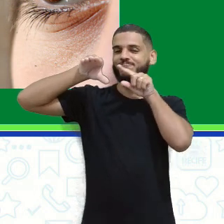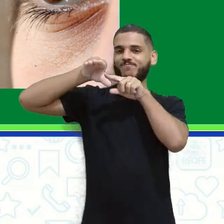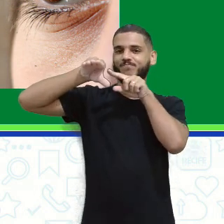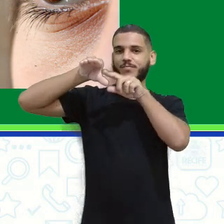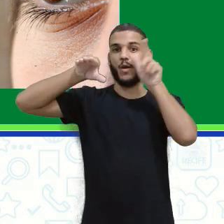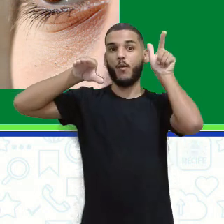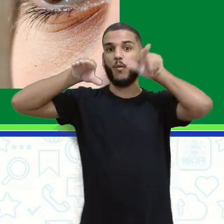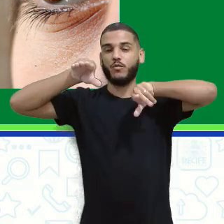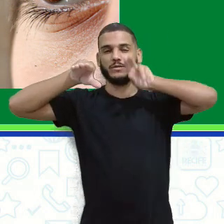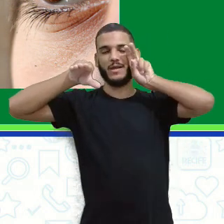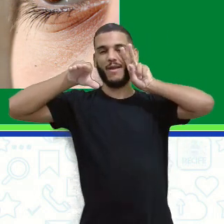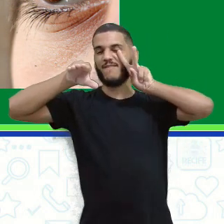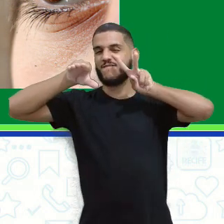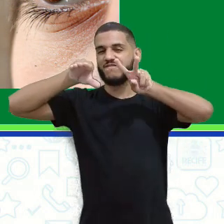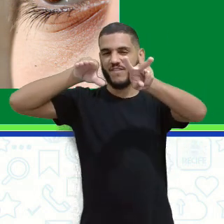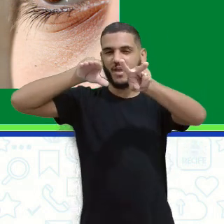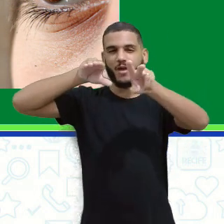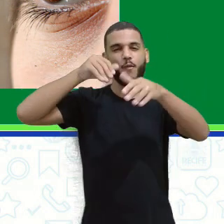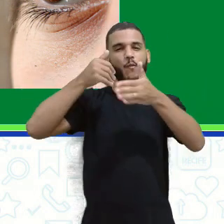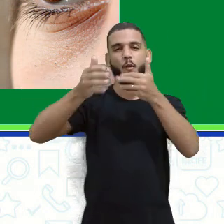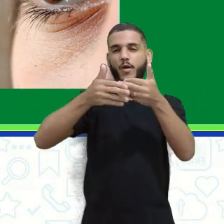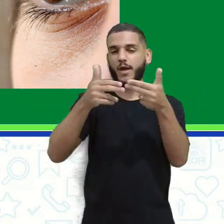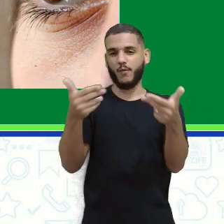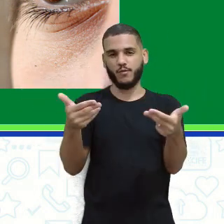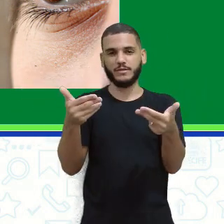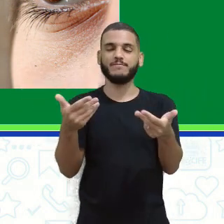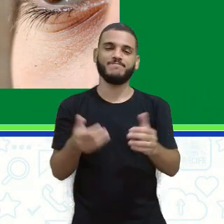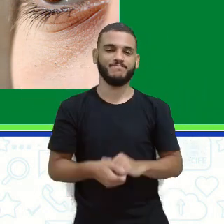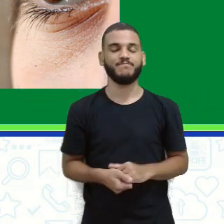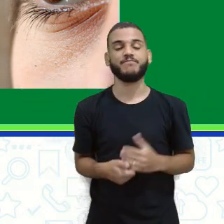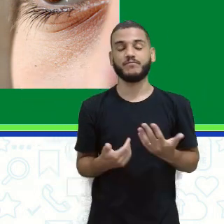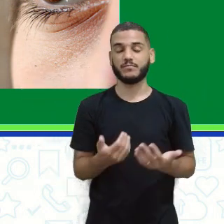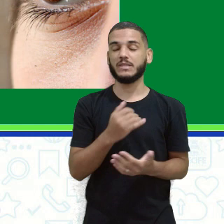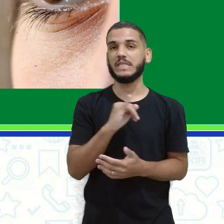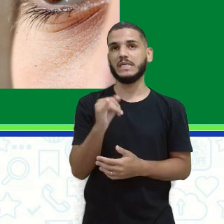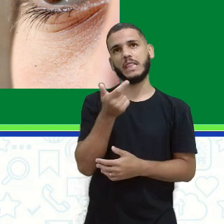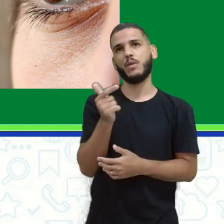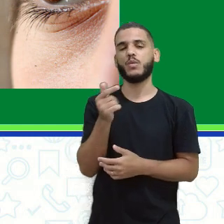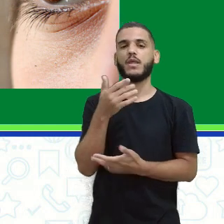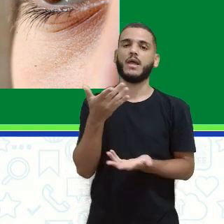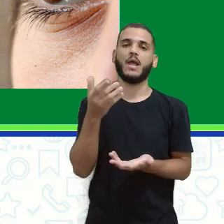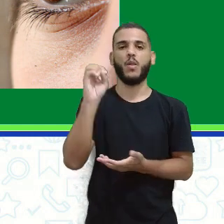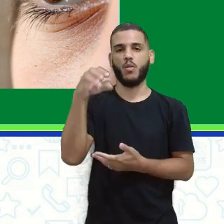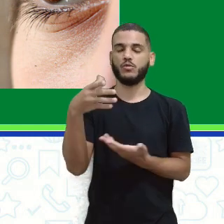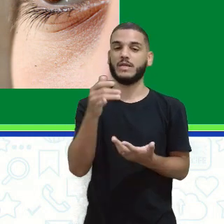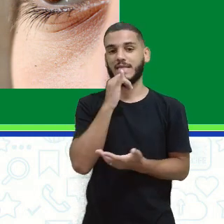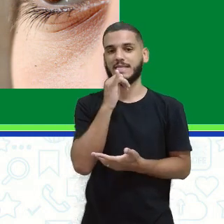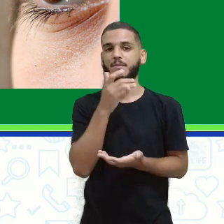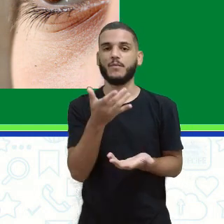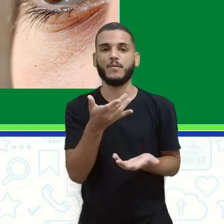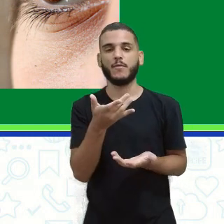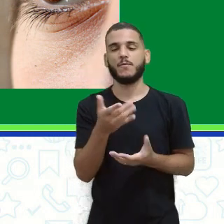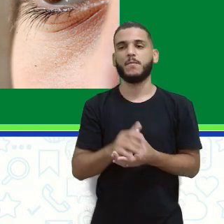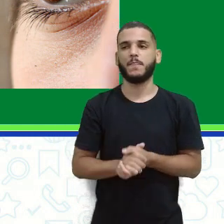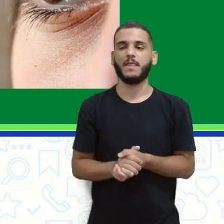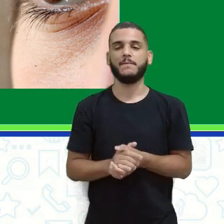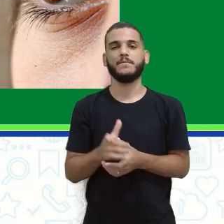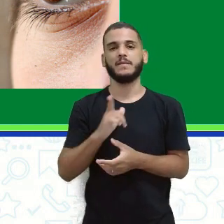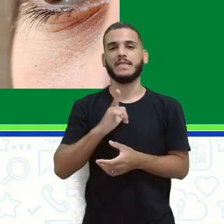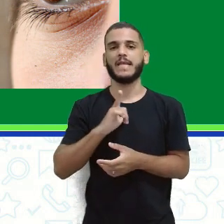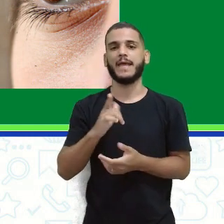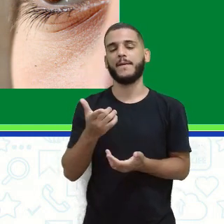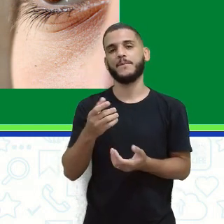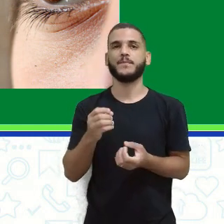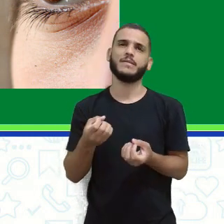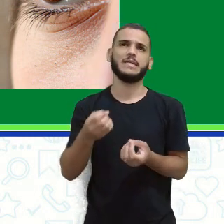enxergar qualquer corpo, mesmo que ele não emita luz, né? Então, a gente está vendo aquele corpo emitindo luz,